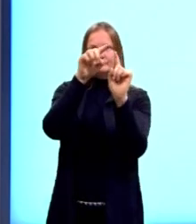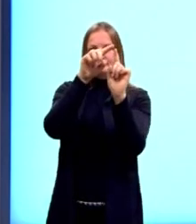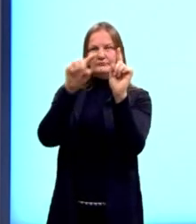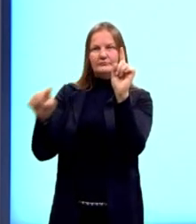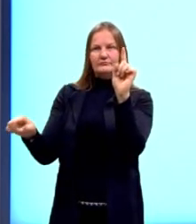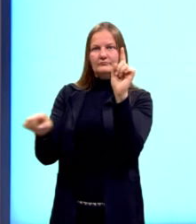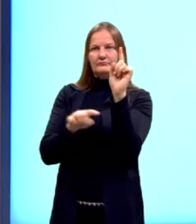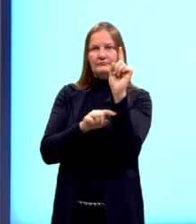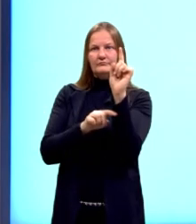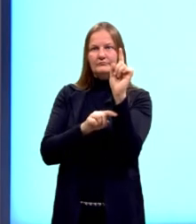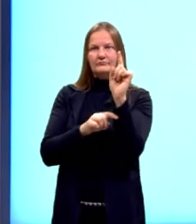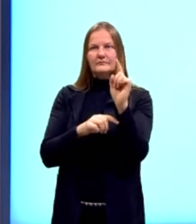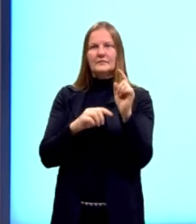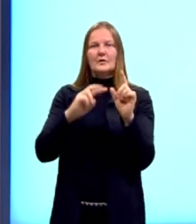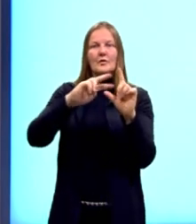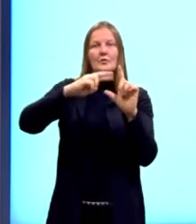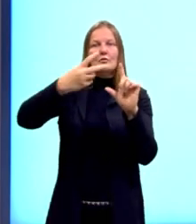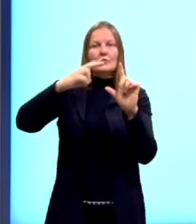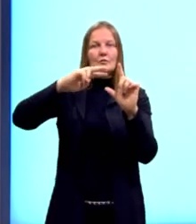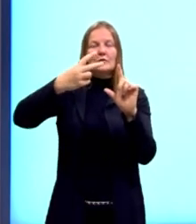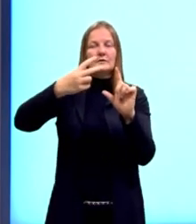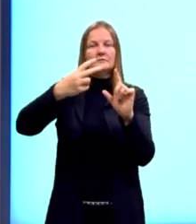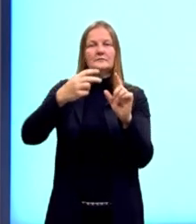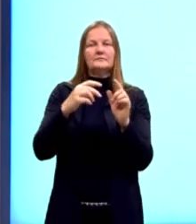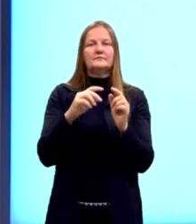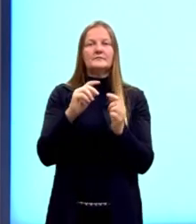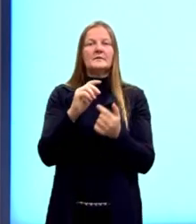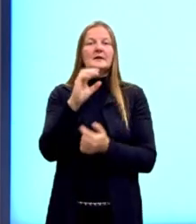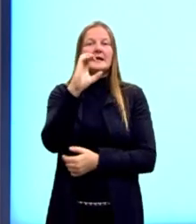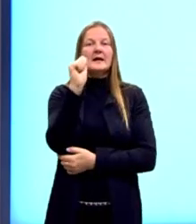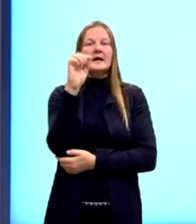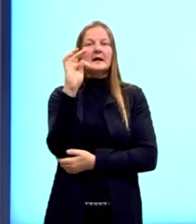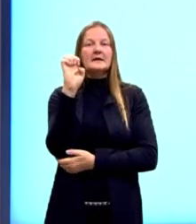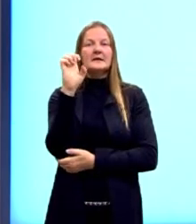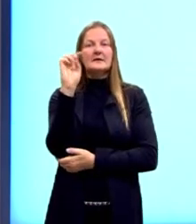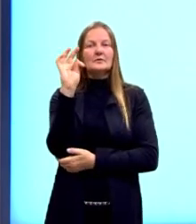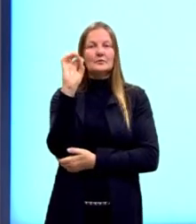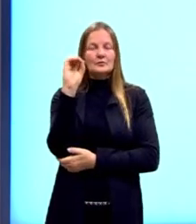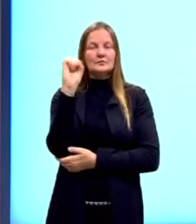hipotenusa é igual à soma dos quadrados dos catetos.